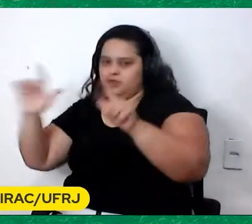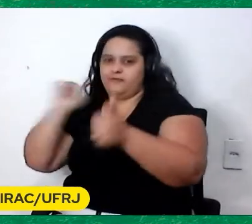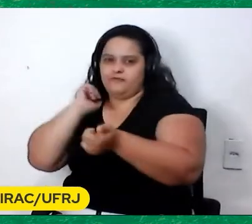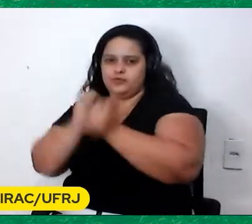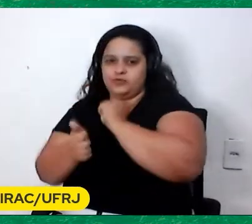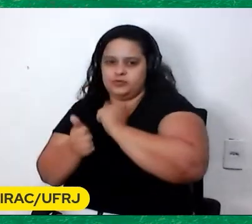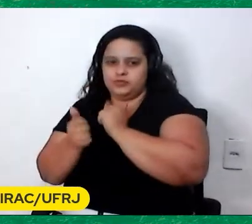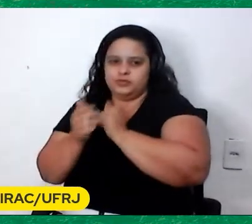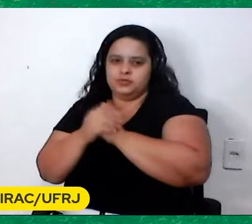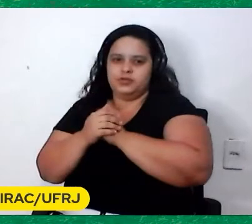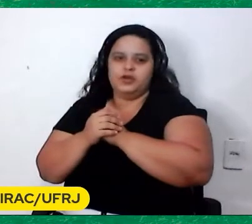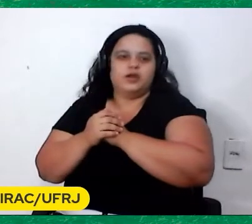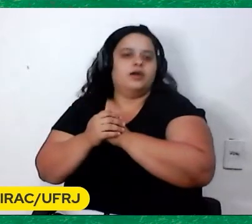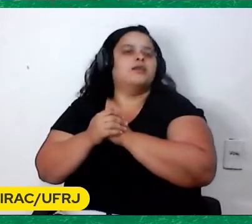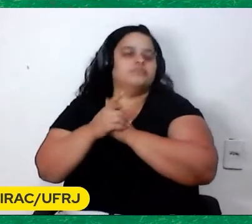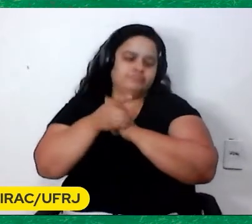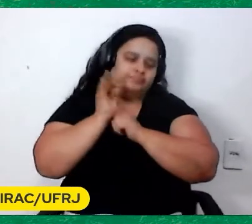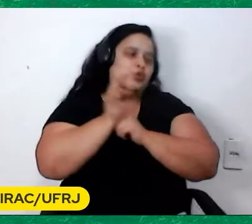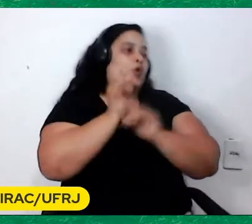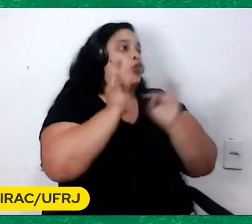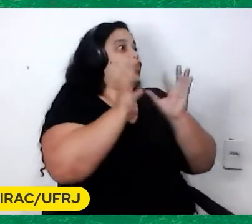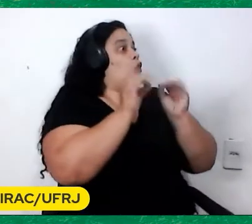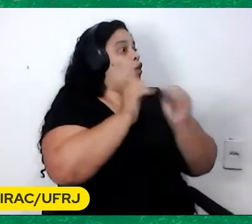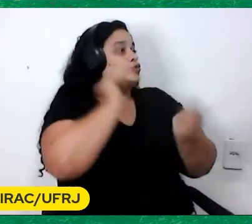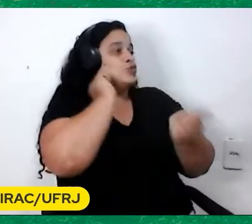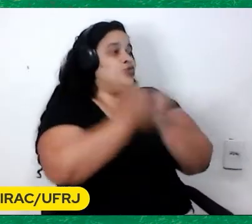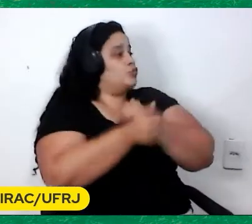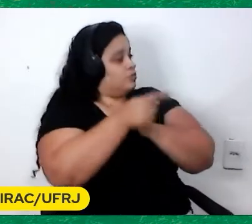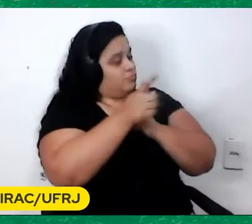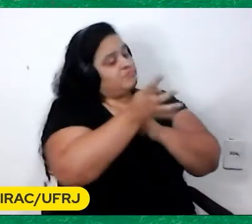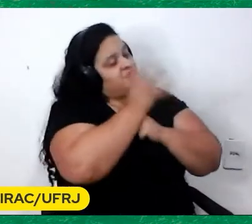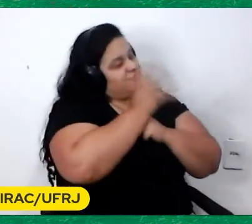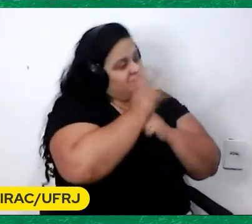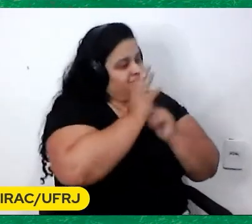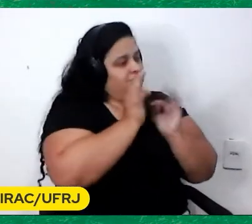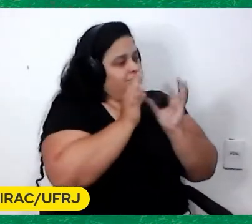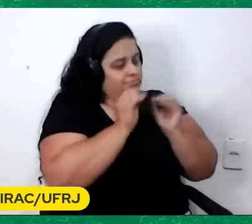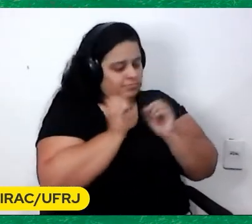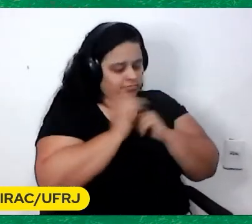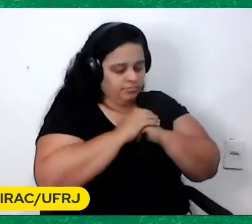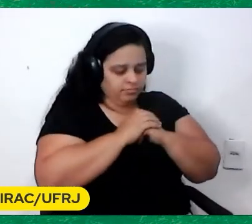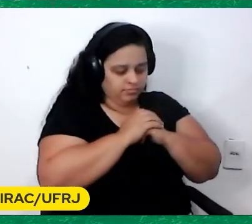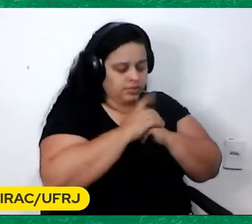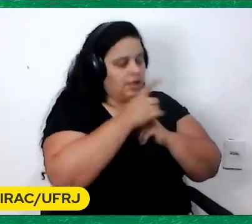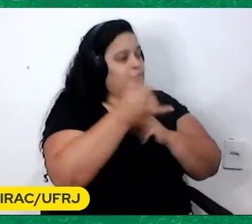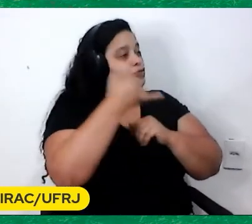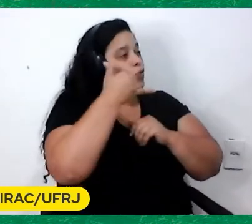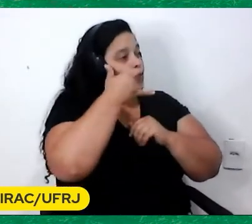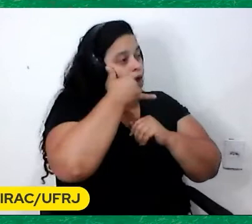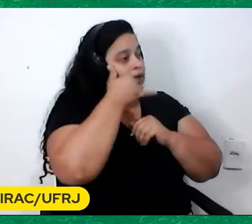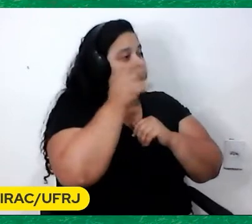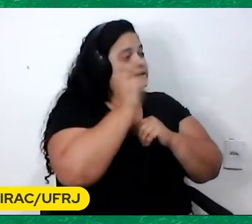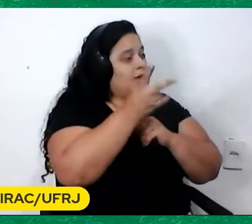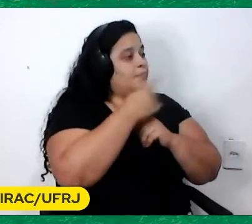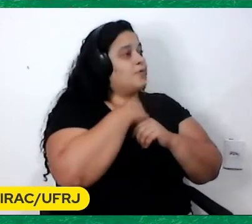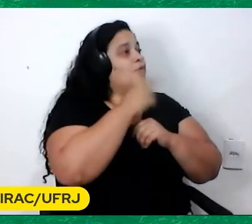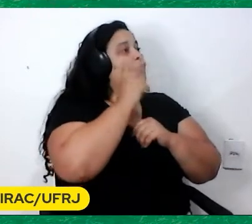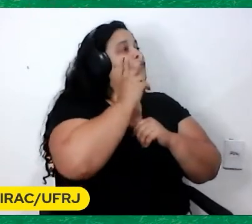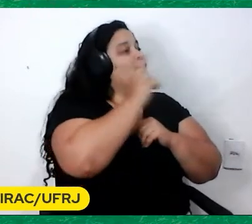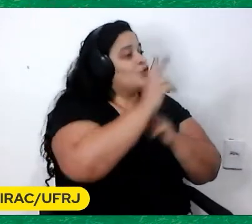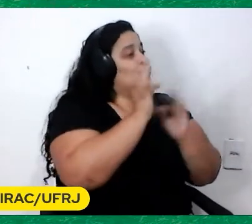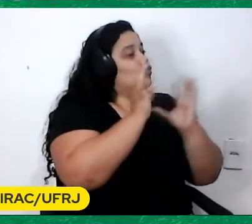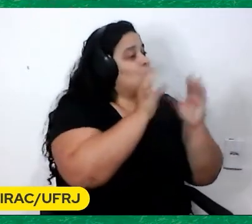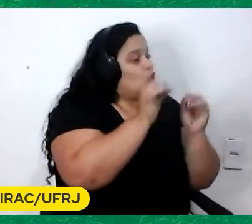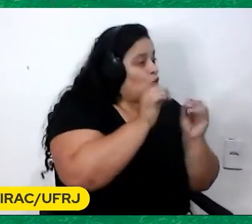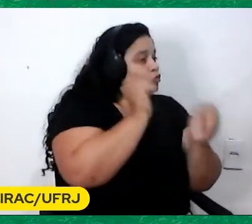os jogos Eu tinha um programa Especial No celular Que eu via Todos os jogos Que aconteciam No